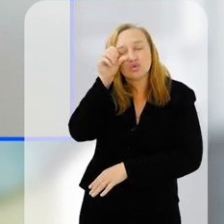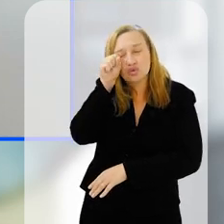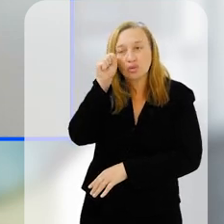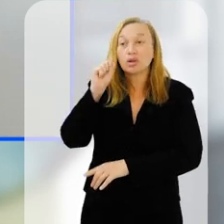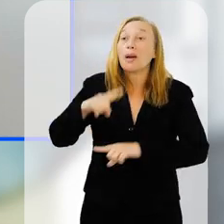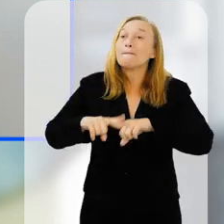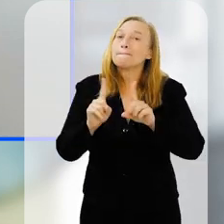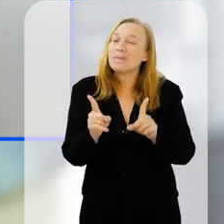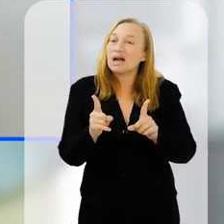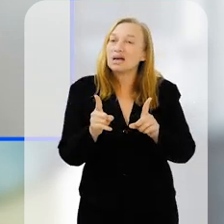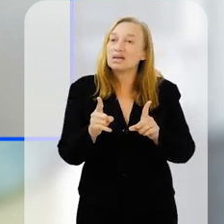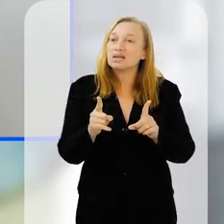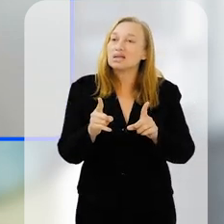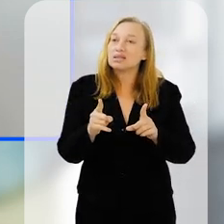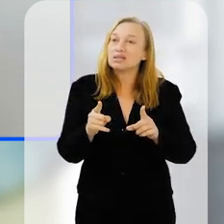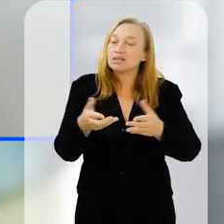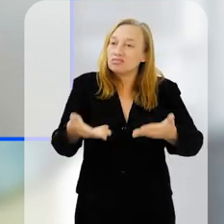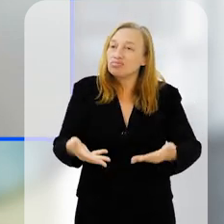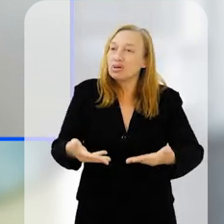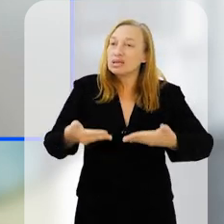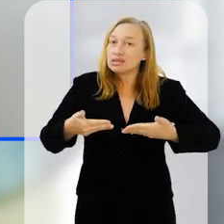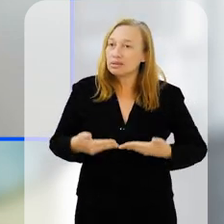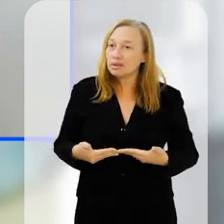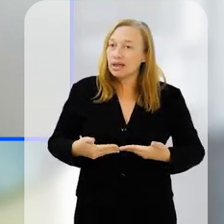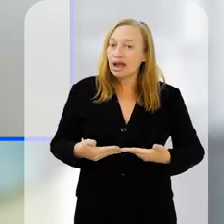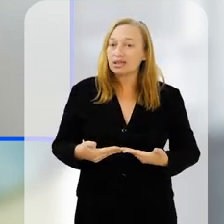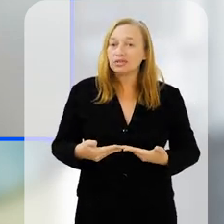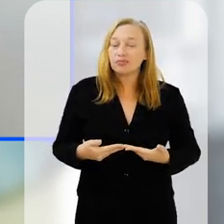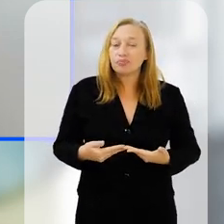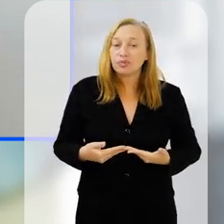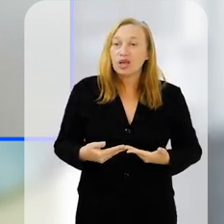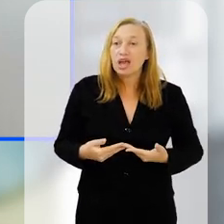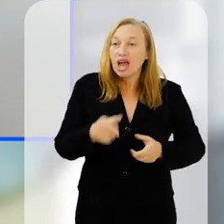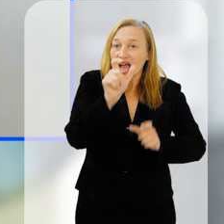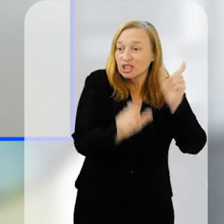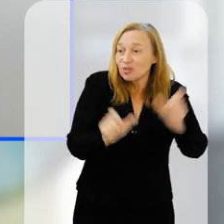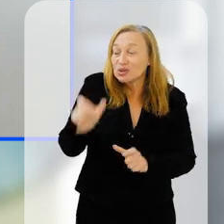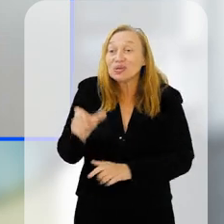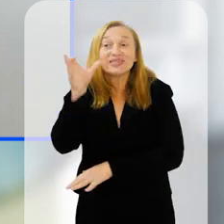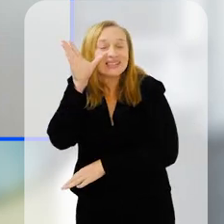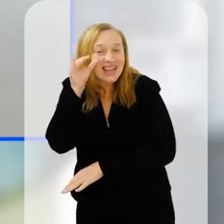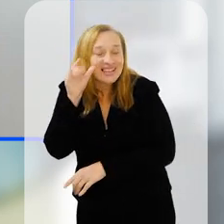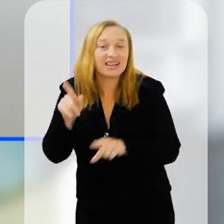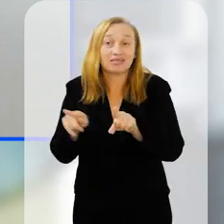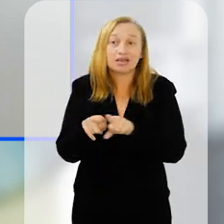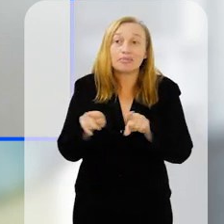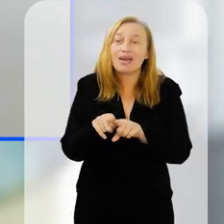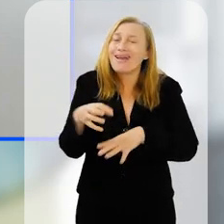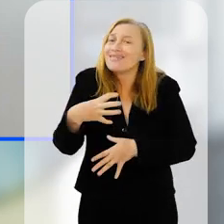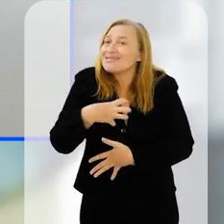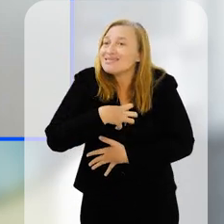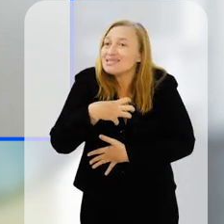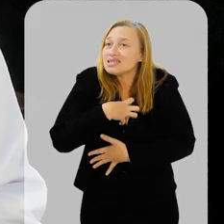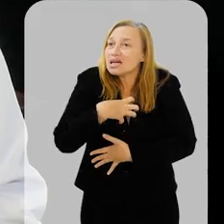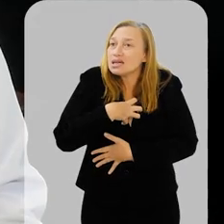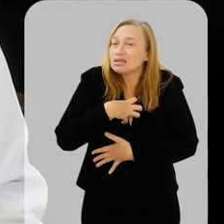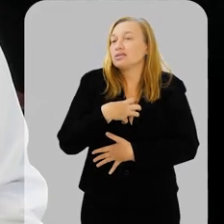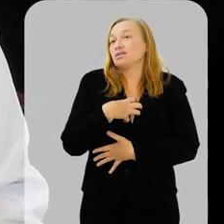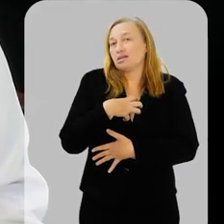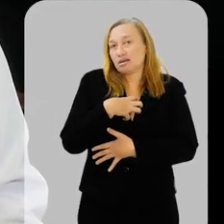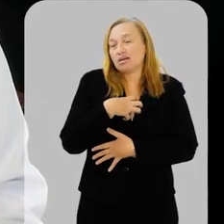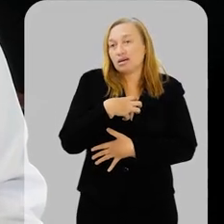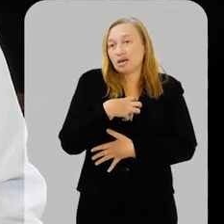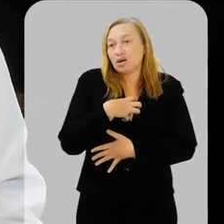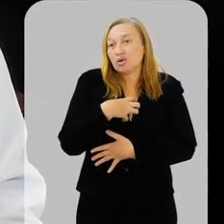inclusive. mas em termos de receptividade, as pessoas estão muito interessadas, assim, elas sentem